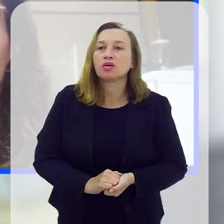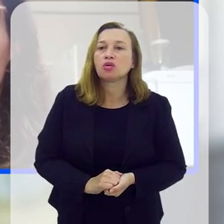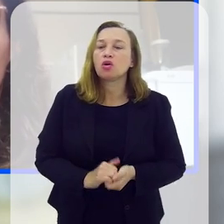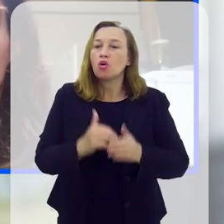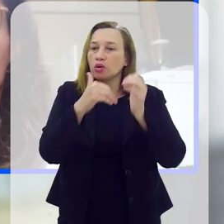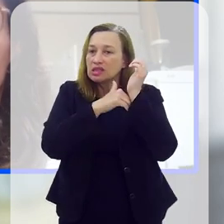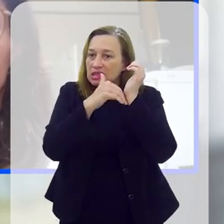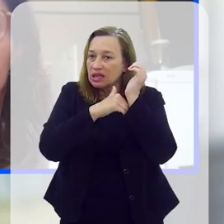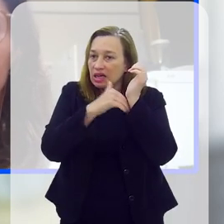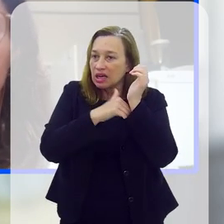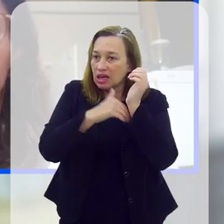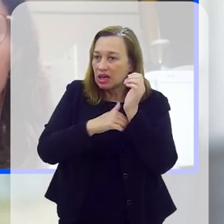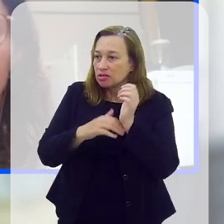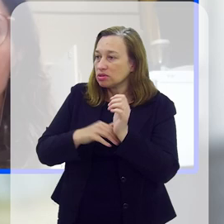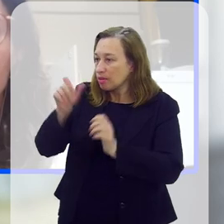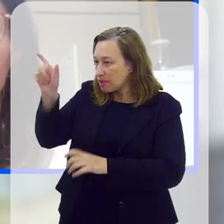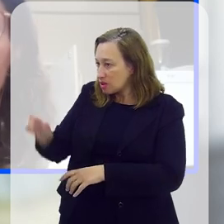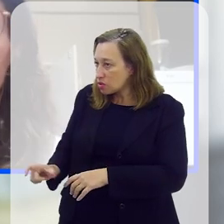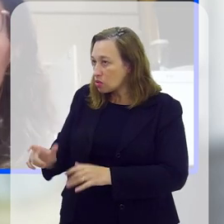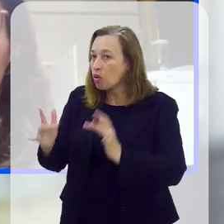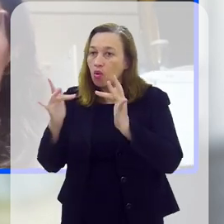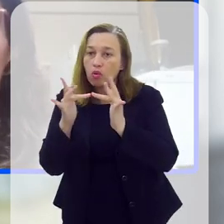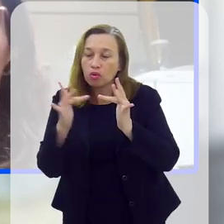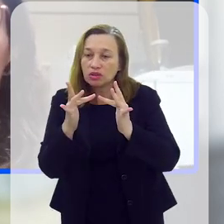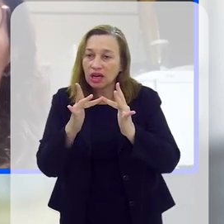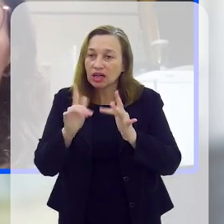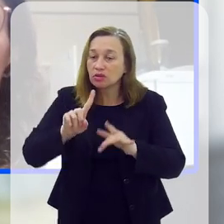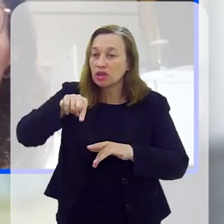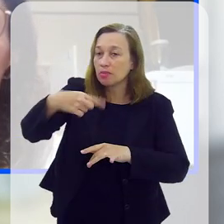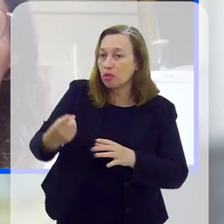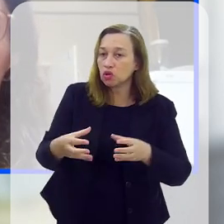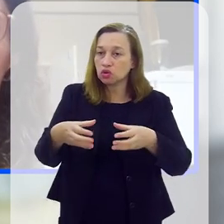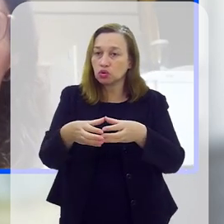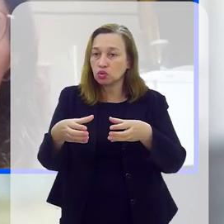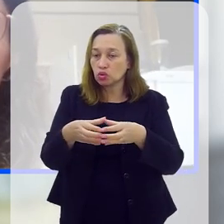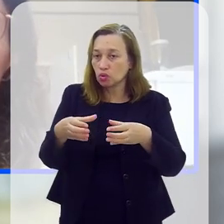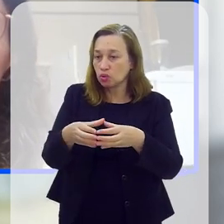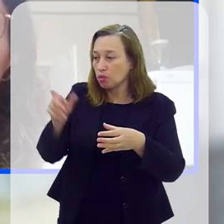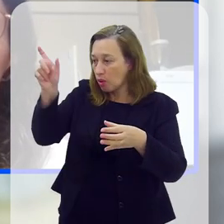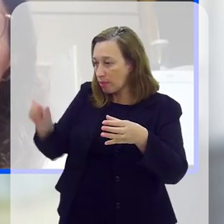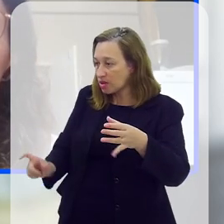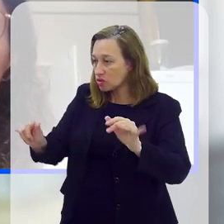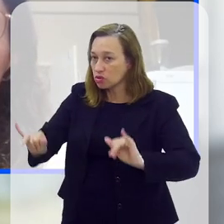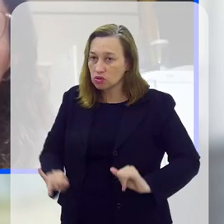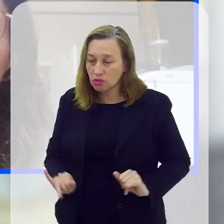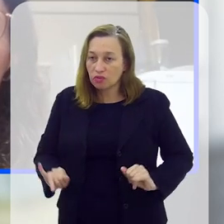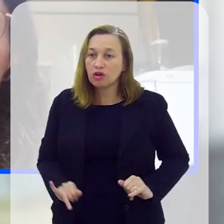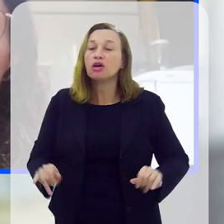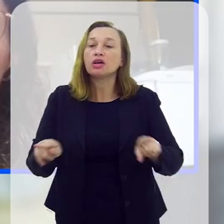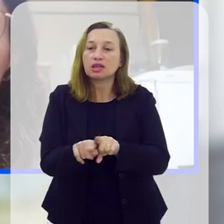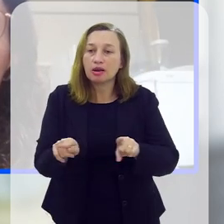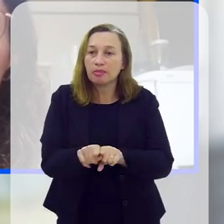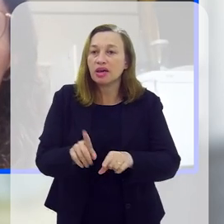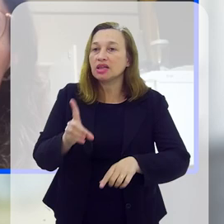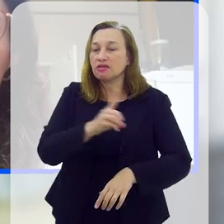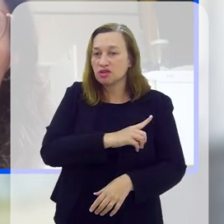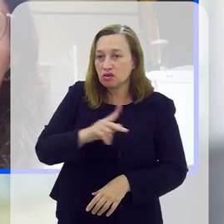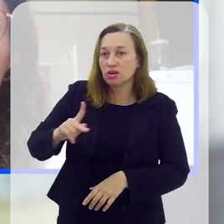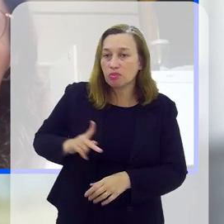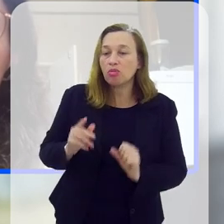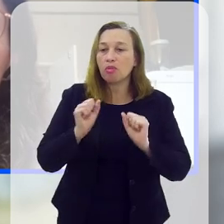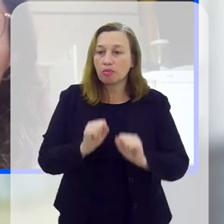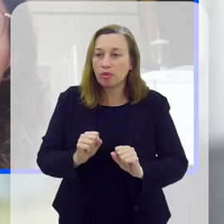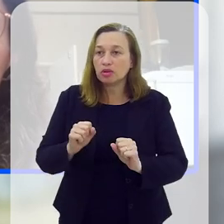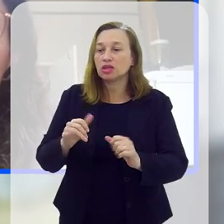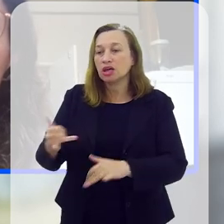pedido, o contato da própria equipe do tribunal, e depois a equipe atualiza sobre aquele pedido, né. A própria defensoria também pode entrar